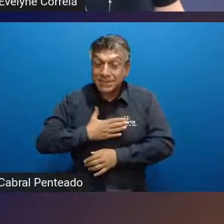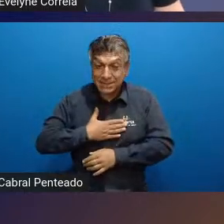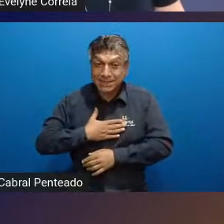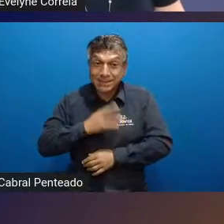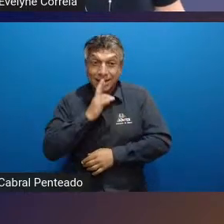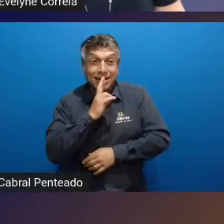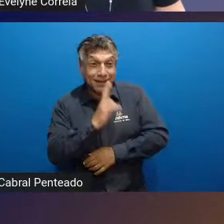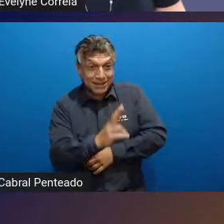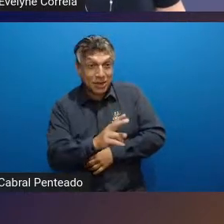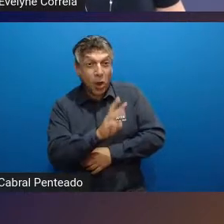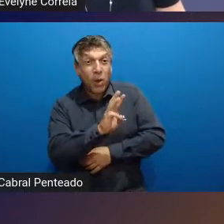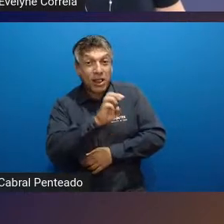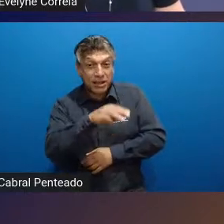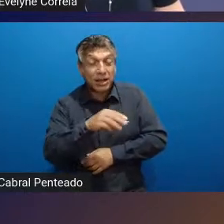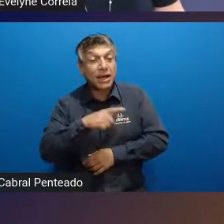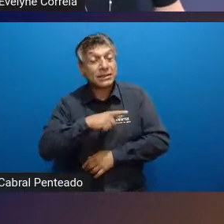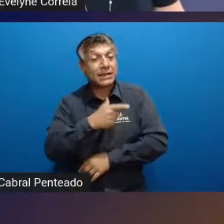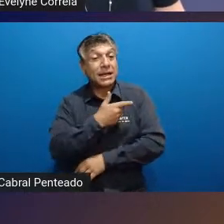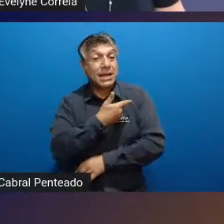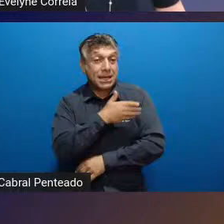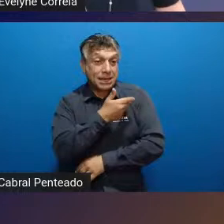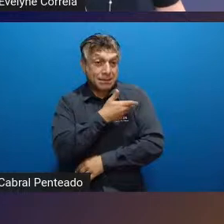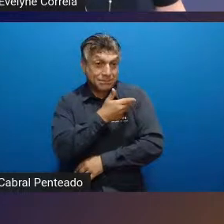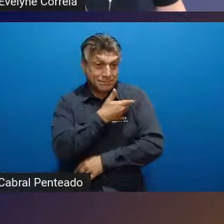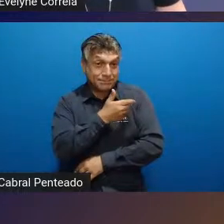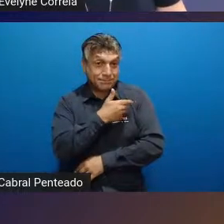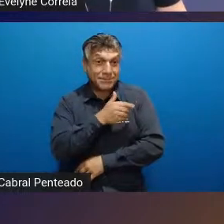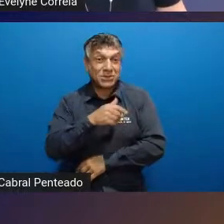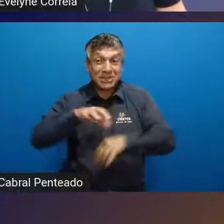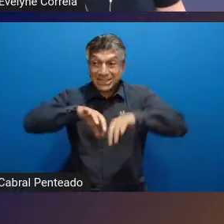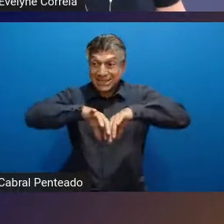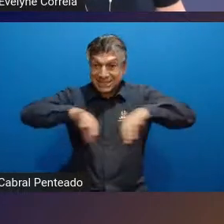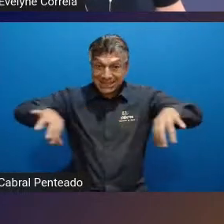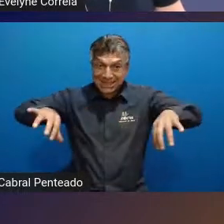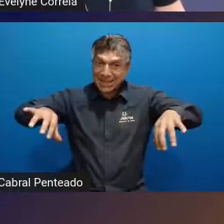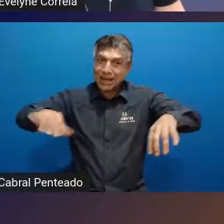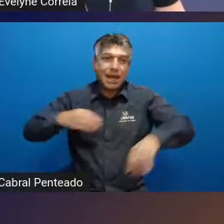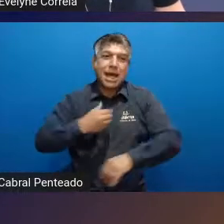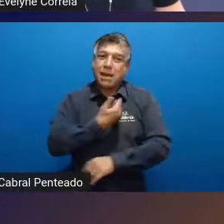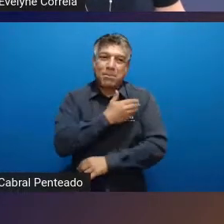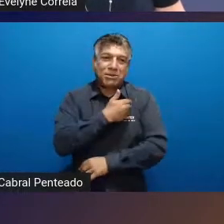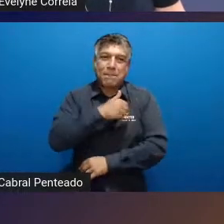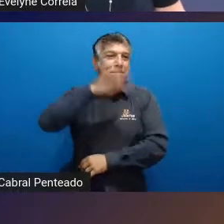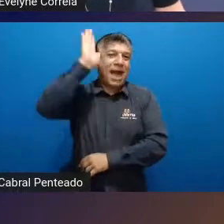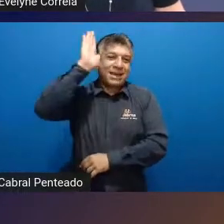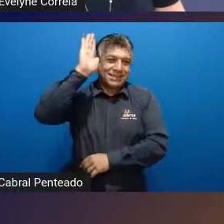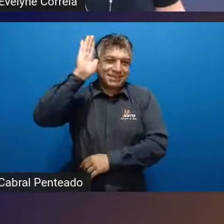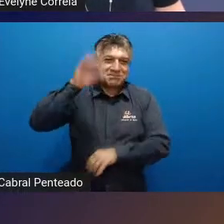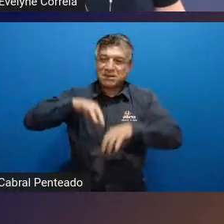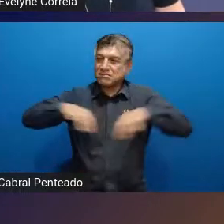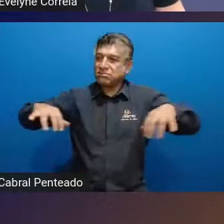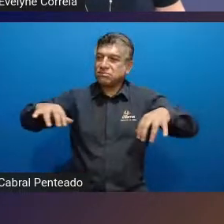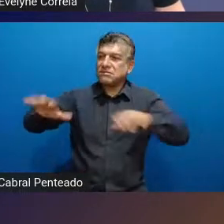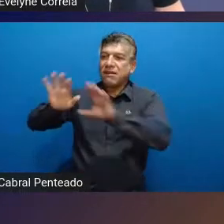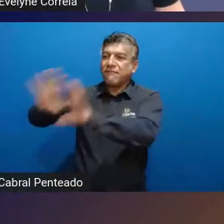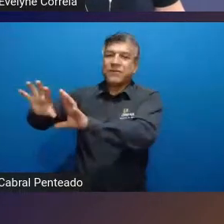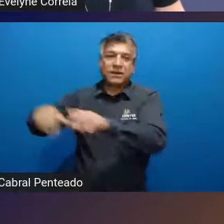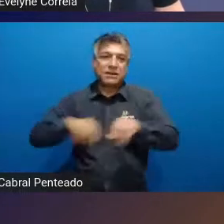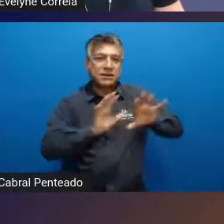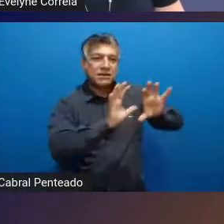respondendo então a pergunta do William, eu acho que o preconceito ia aumentar mais ainda porque a gente ia dividir cada vez mais as pessoas, cada um no seu lugar, cada